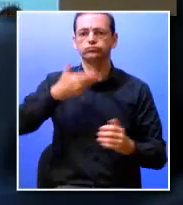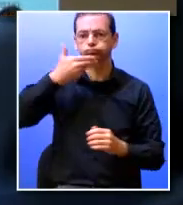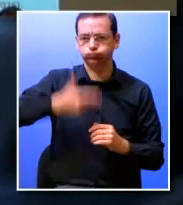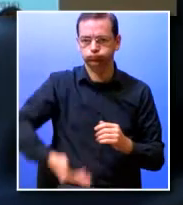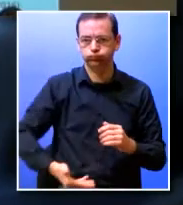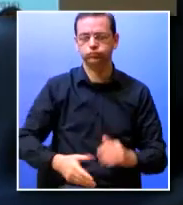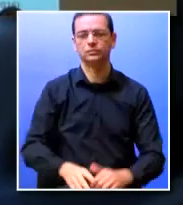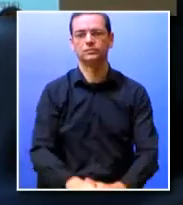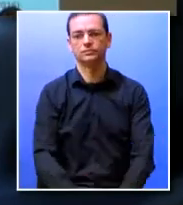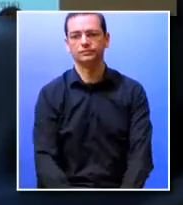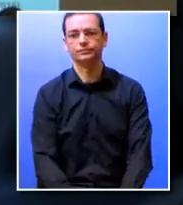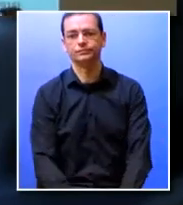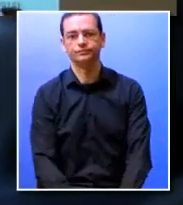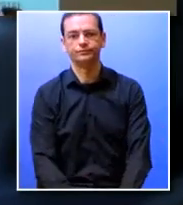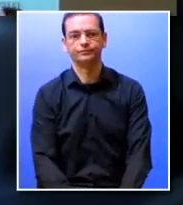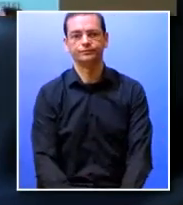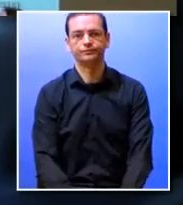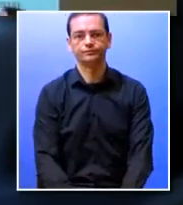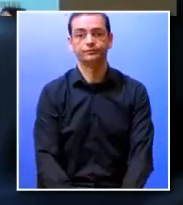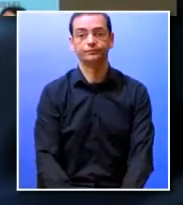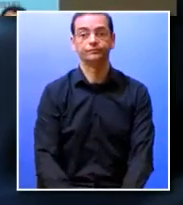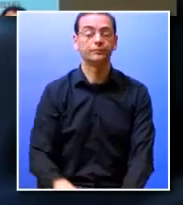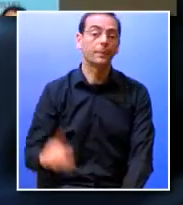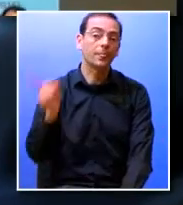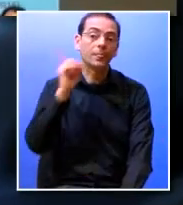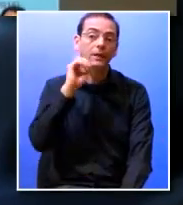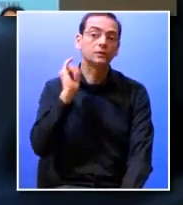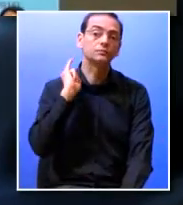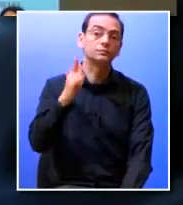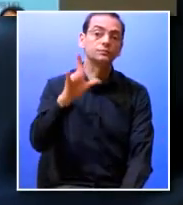Neste sentido, desde 2014,